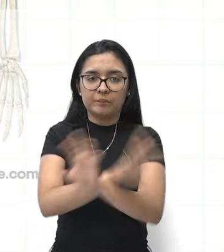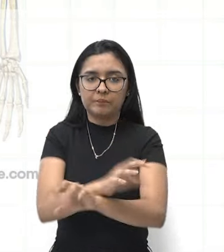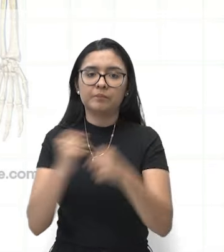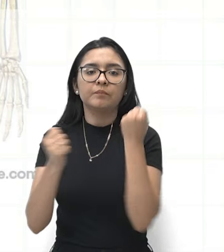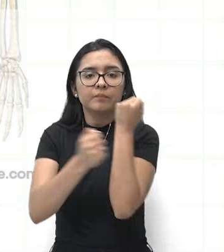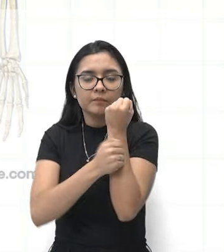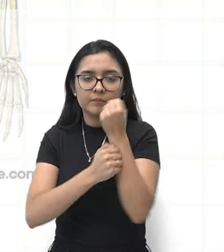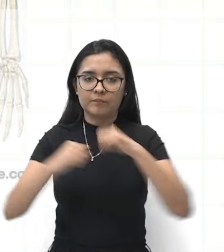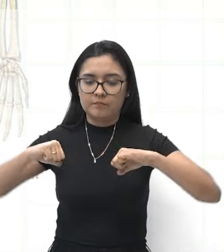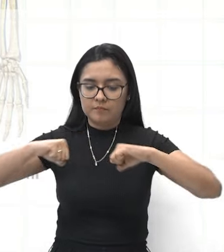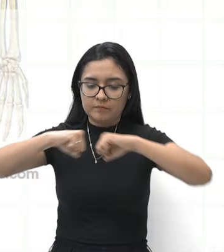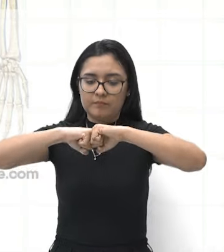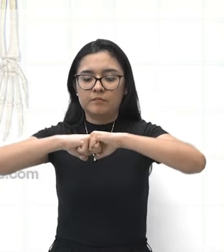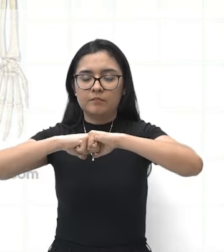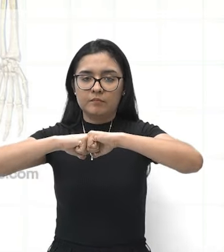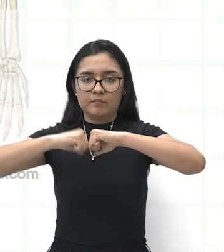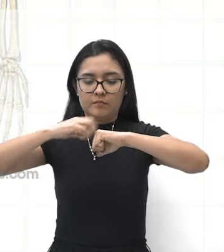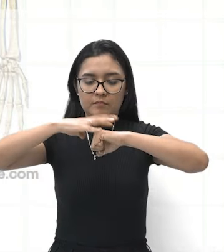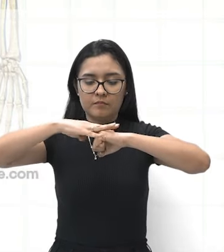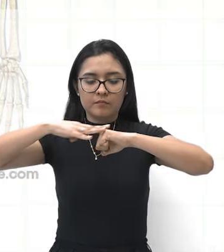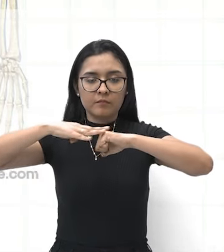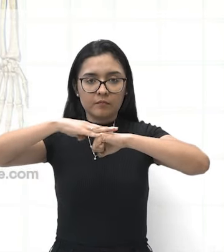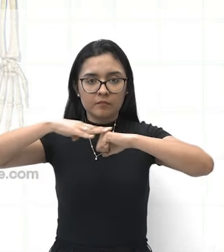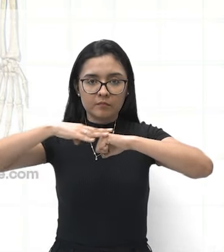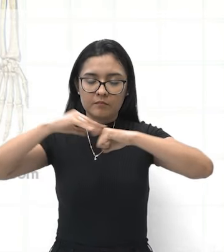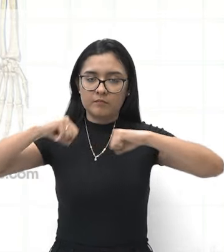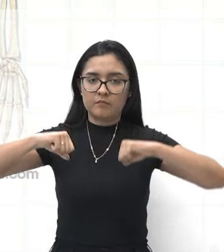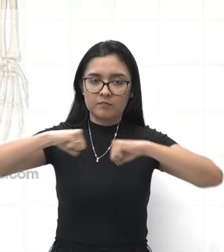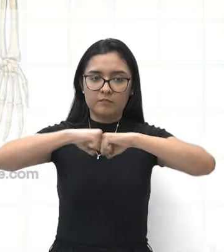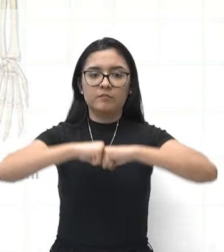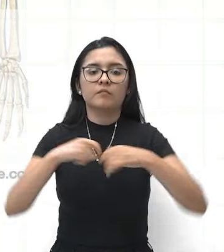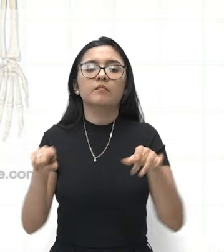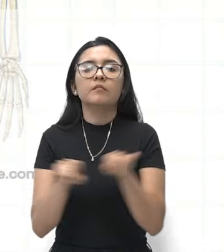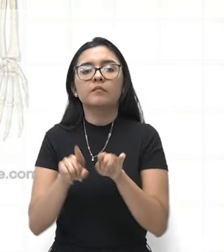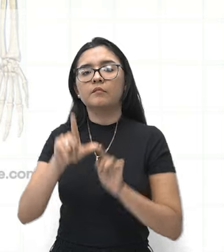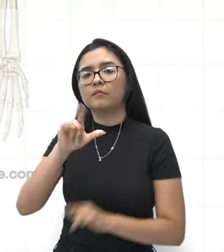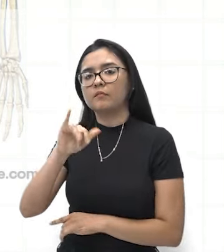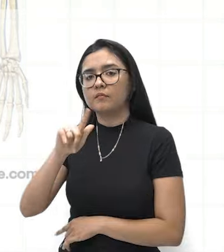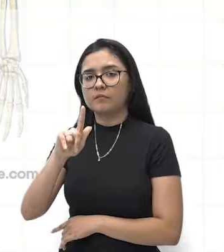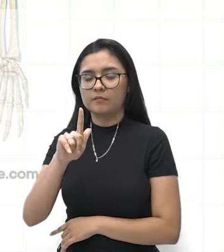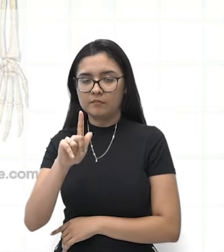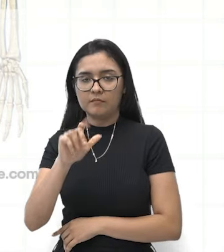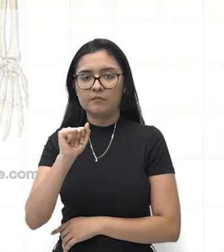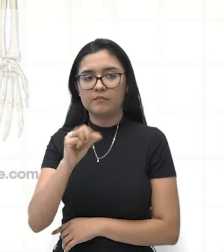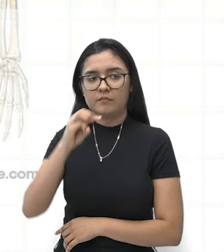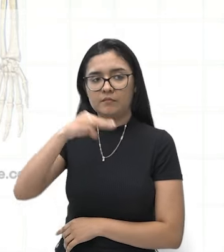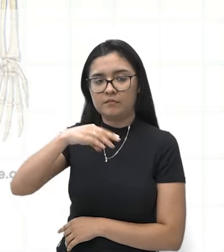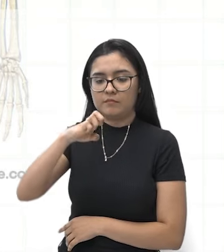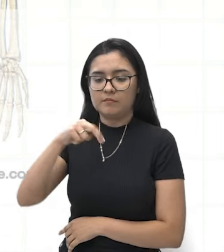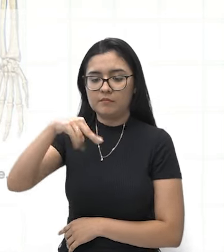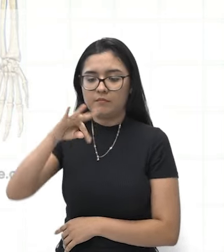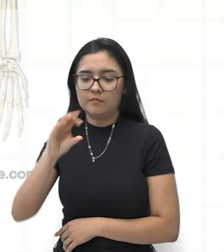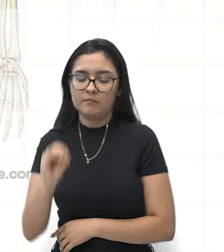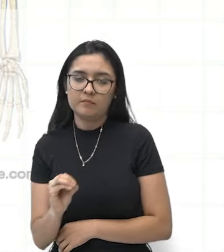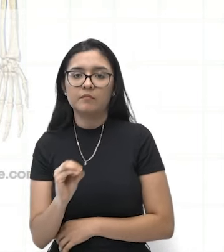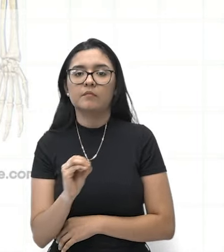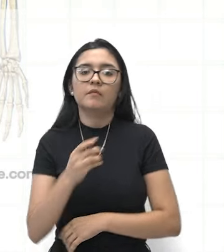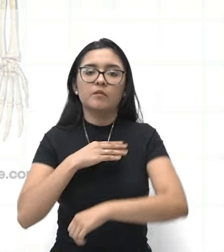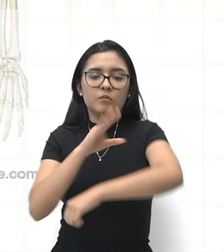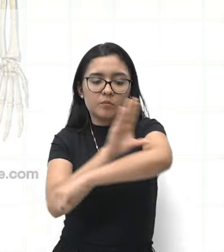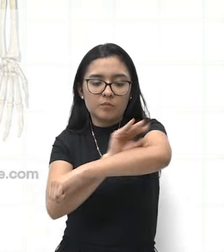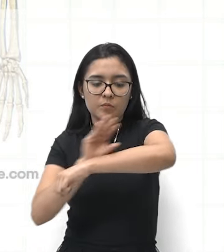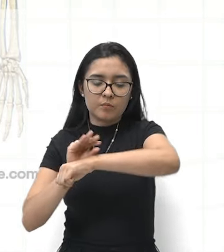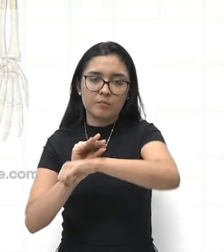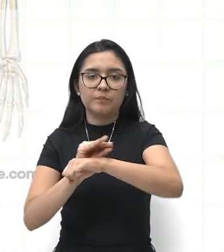quer dizer, se liga de um osso para o outro, certo? E ligamento é quando